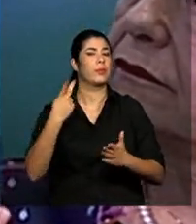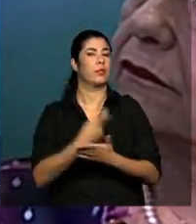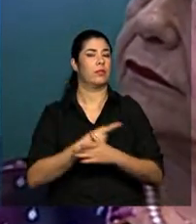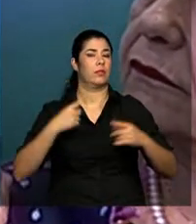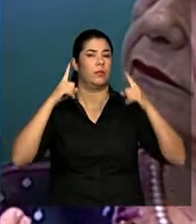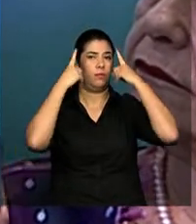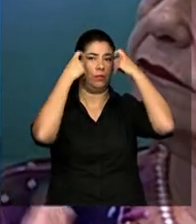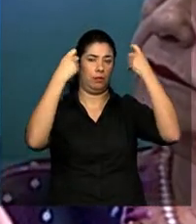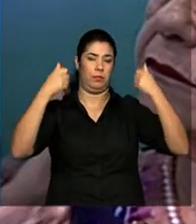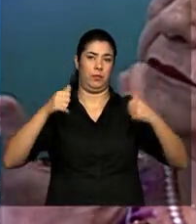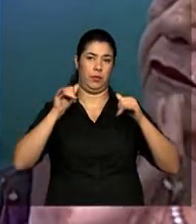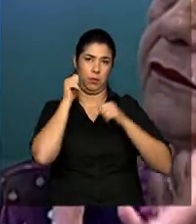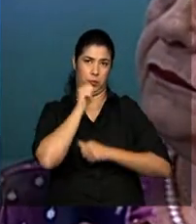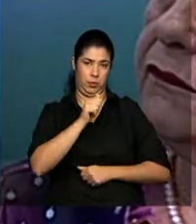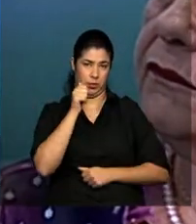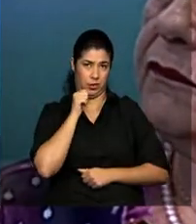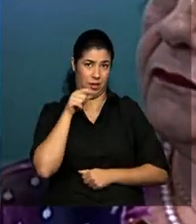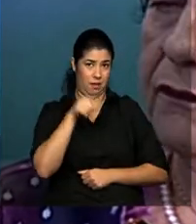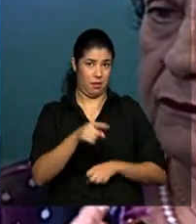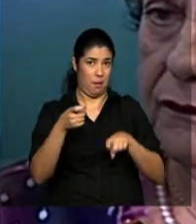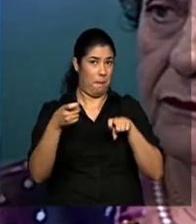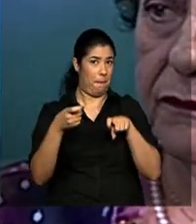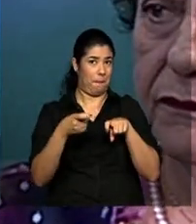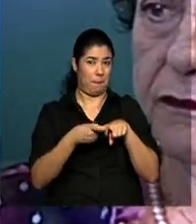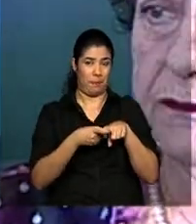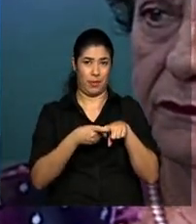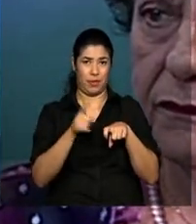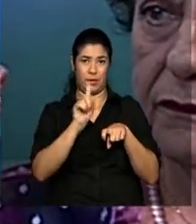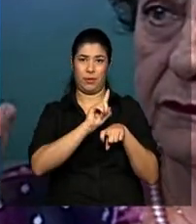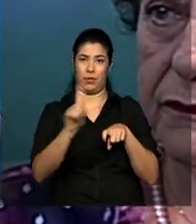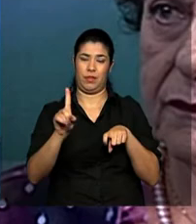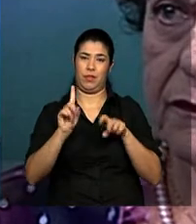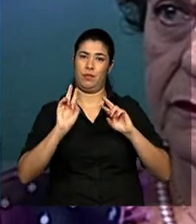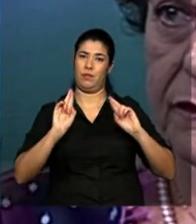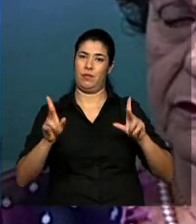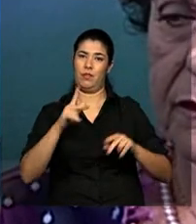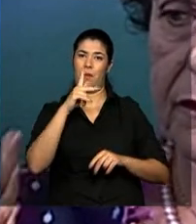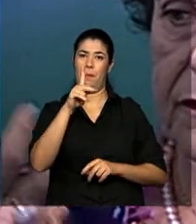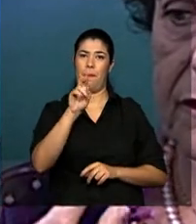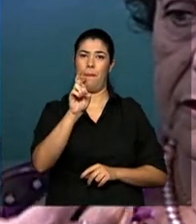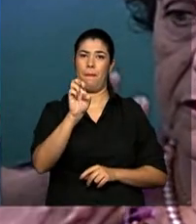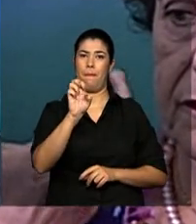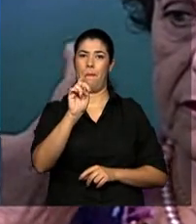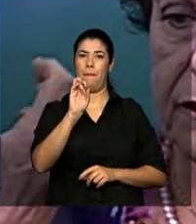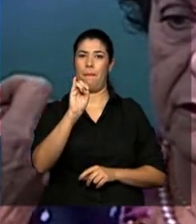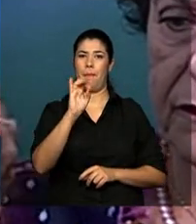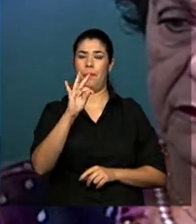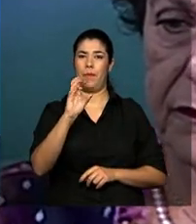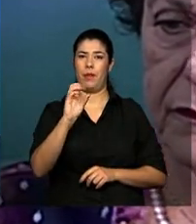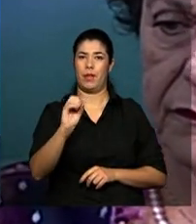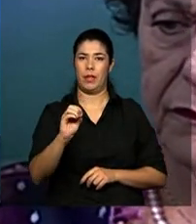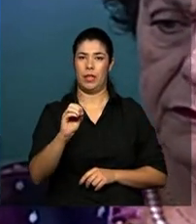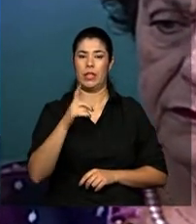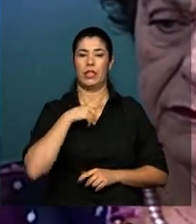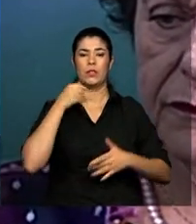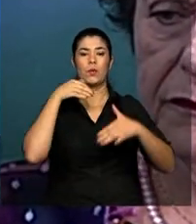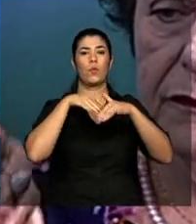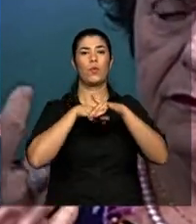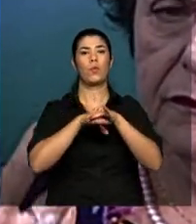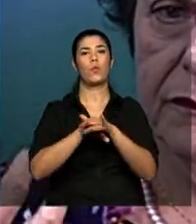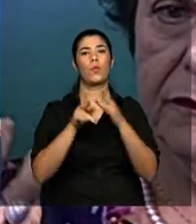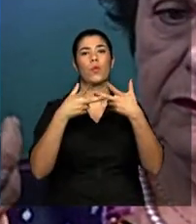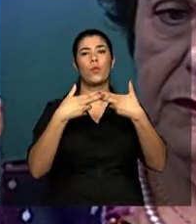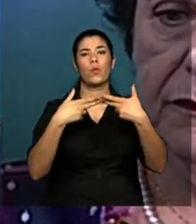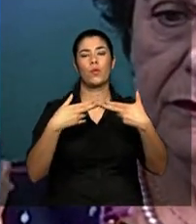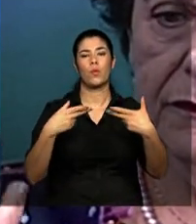necessariamente peritos, mas farão a coleta, a guarda dos vestígios